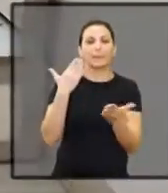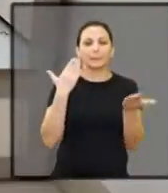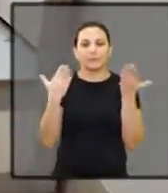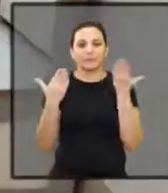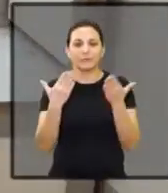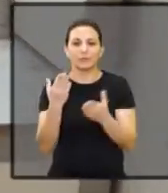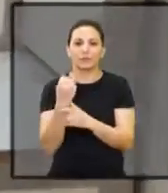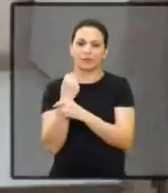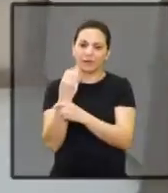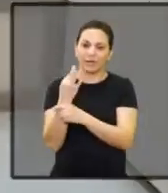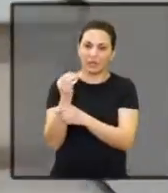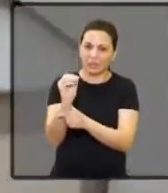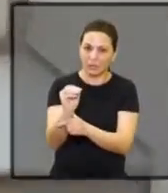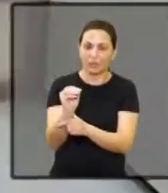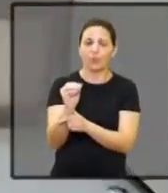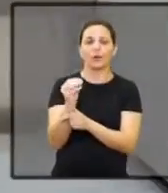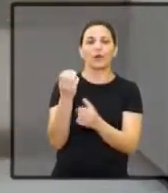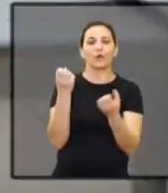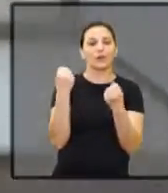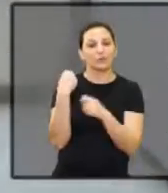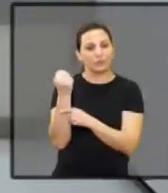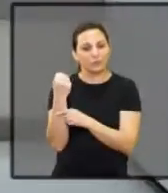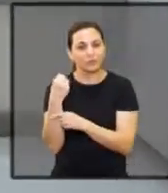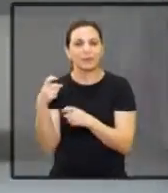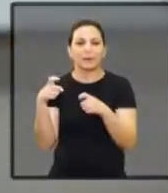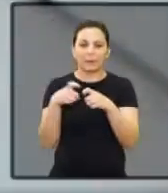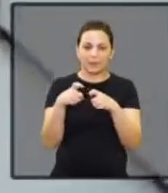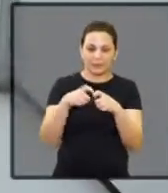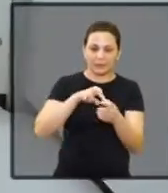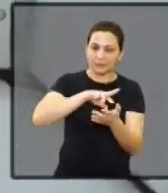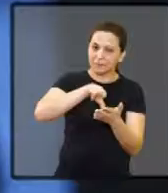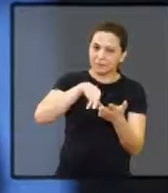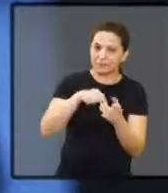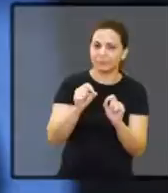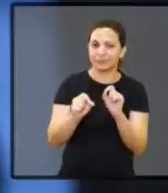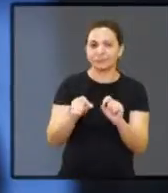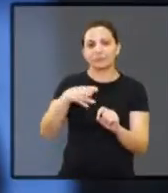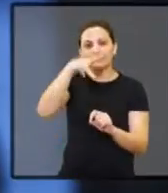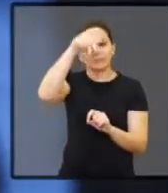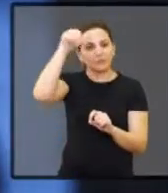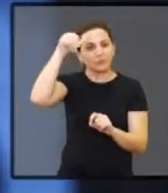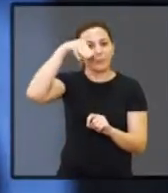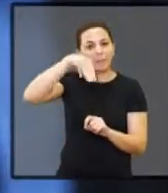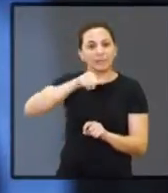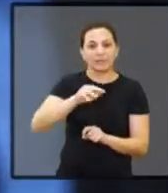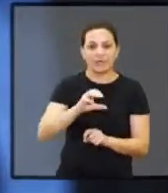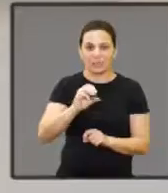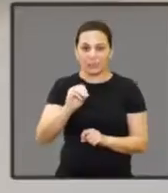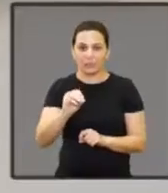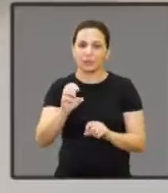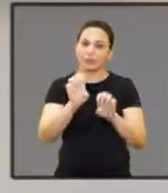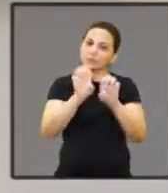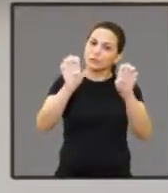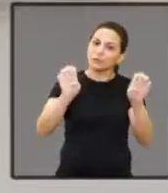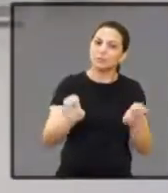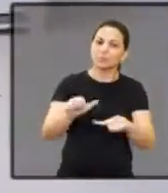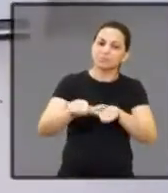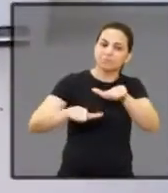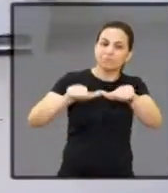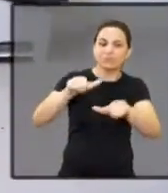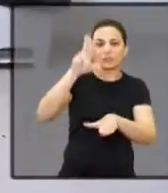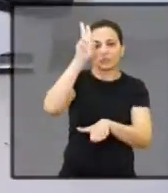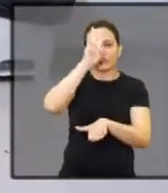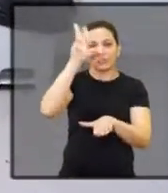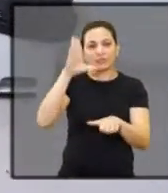psicólogos, terapeutas ocupacionais, fisioterapeutas e médicos. Para o prefeito Marcelo Barbieri, essa estrutura é uma